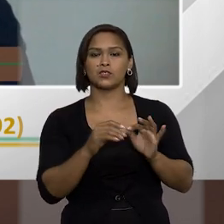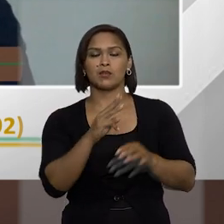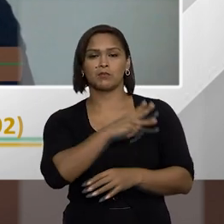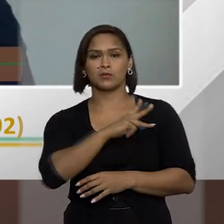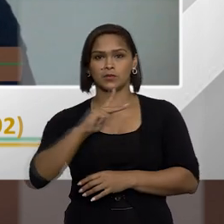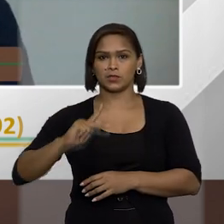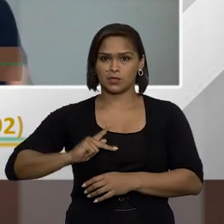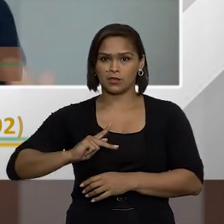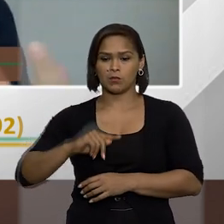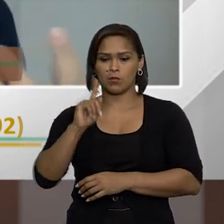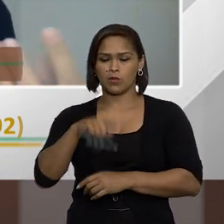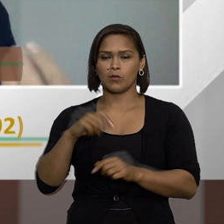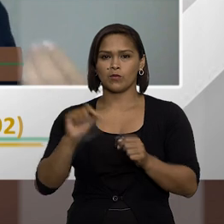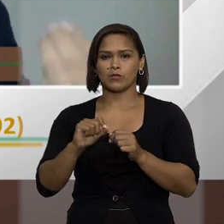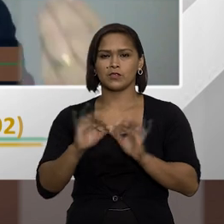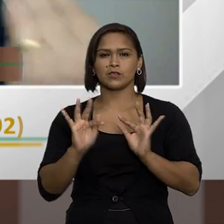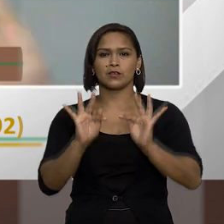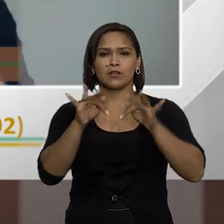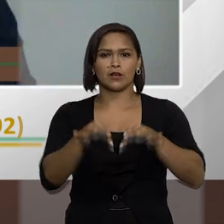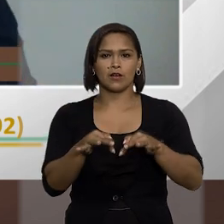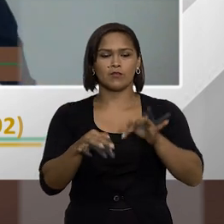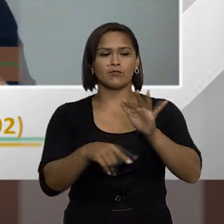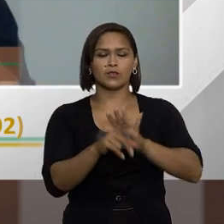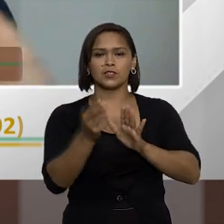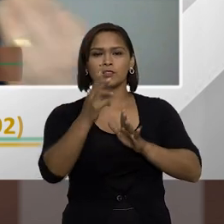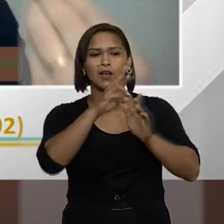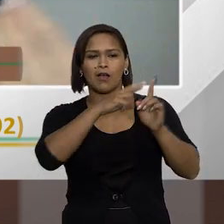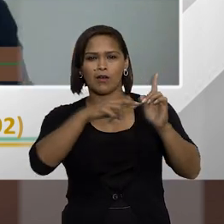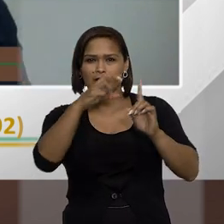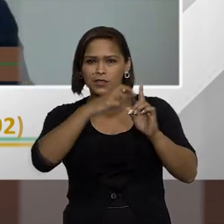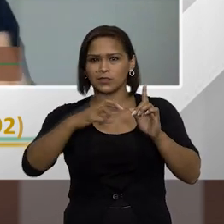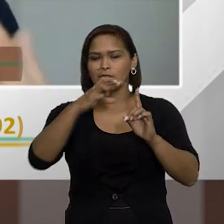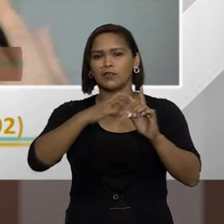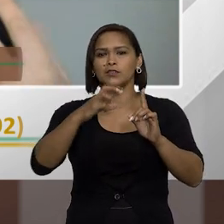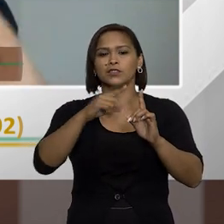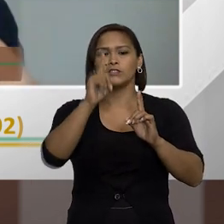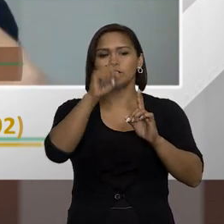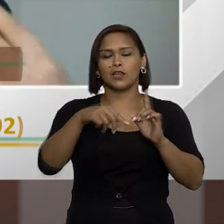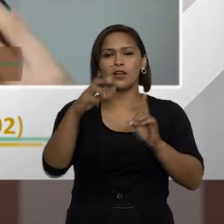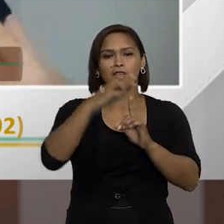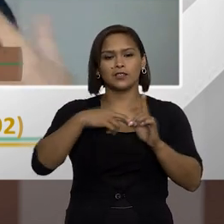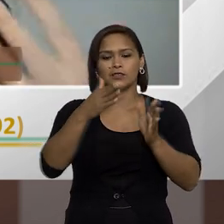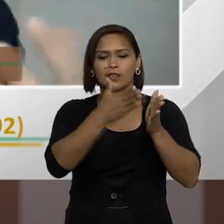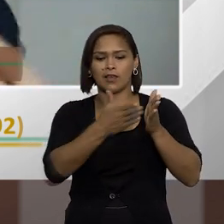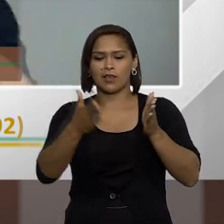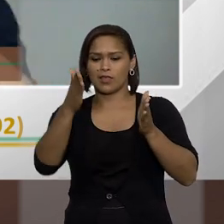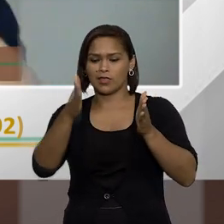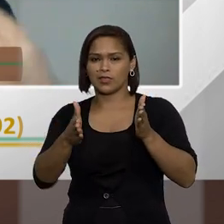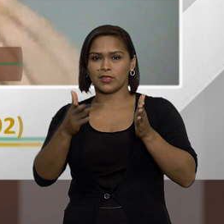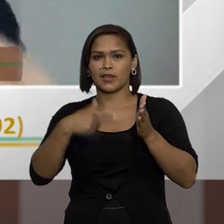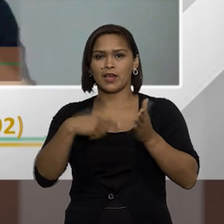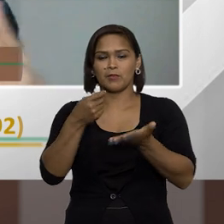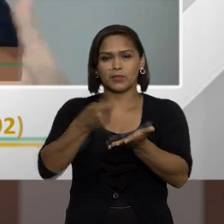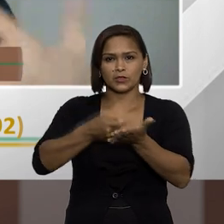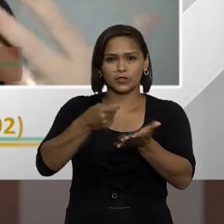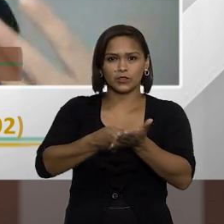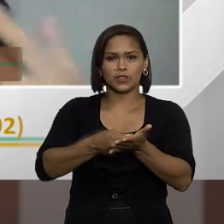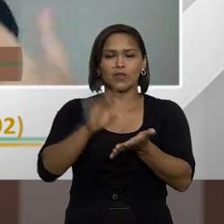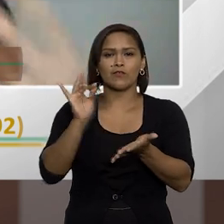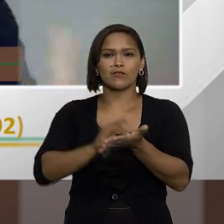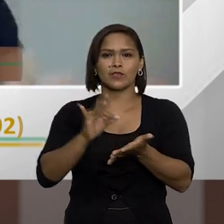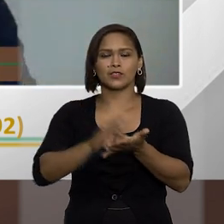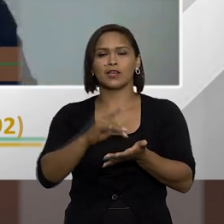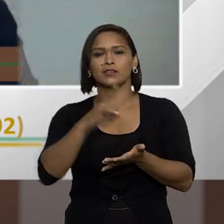do Ministério Público ao final dessa investigação dessa etapa de confirmar